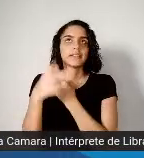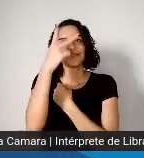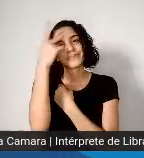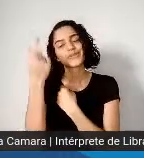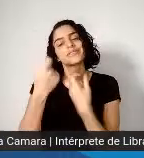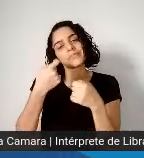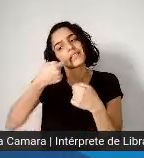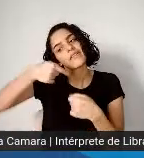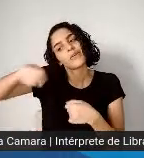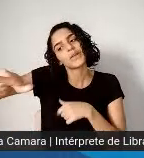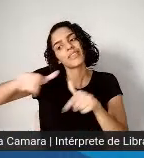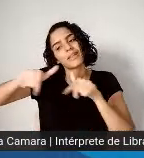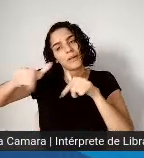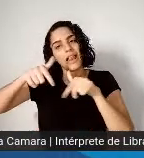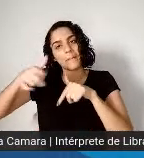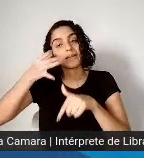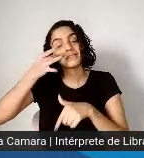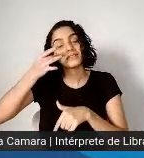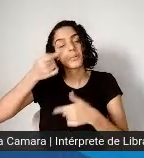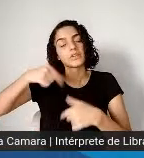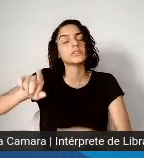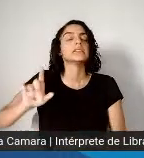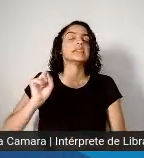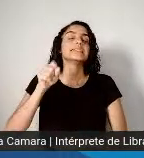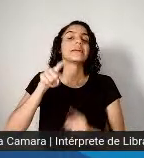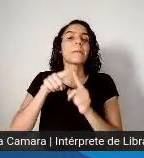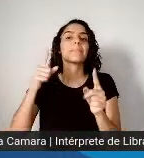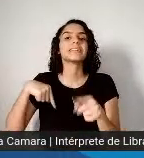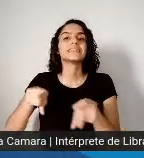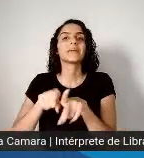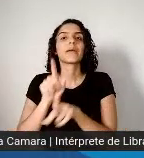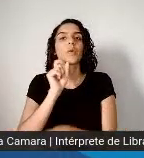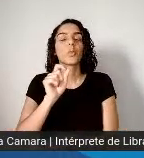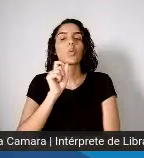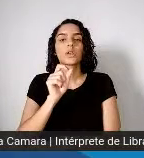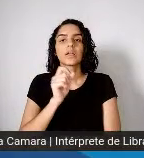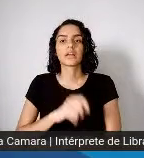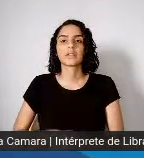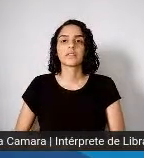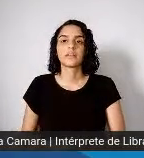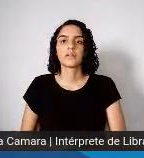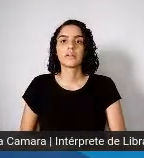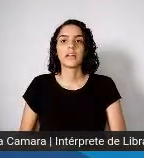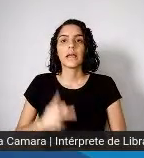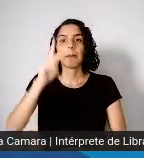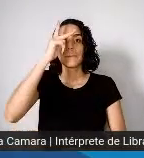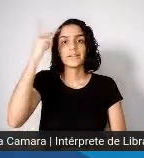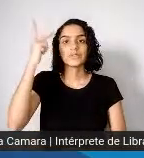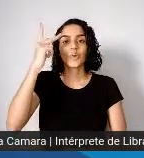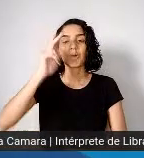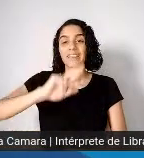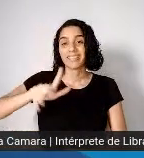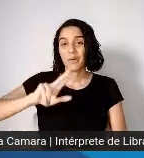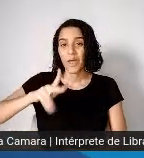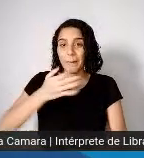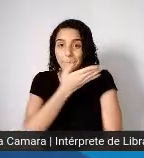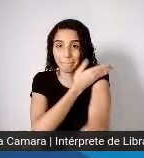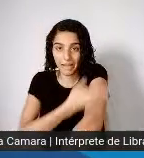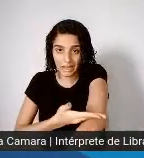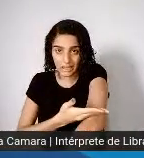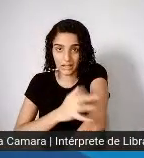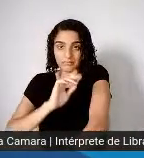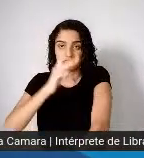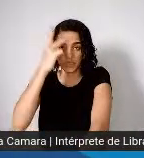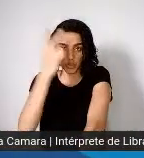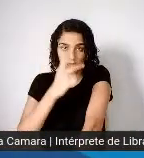trabalho em casa, nós tivemos também os não brancos com maior chance de óbito. Aqui, nós usamos esses dados